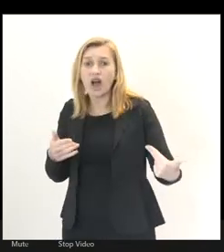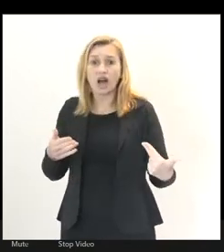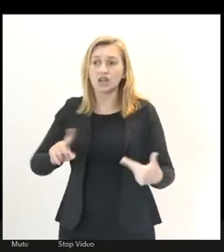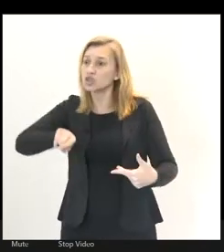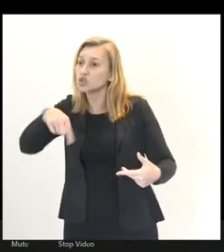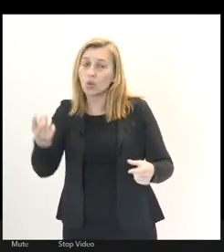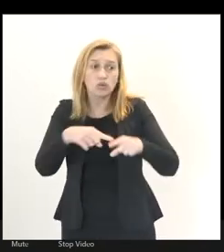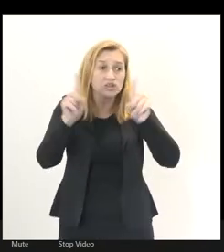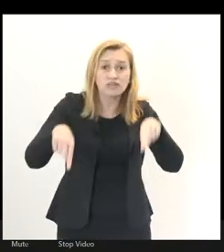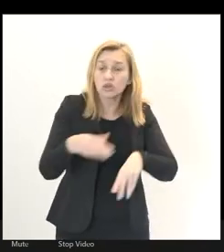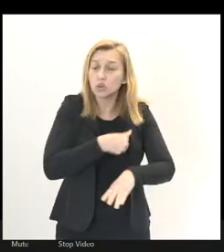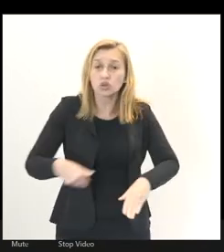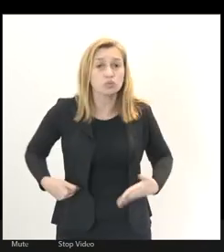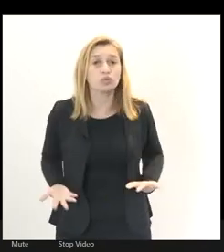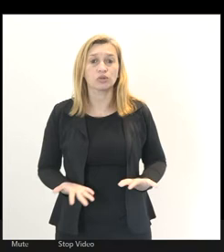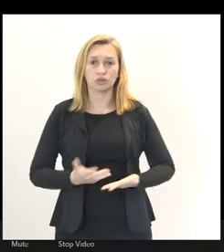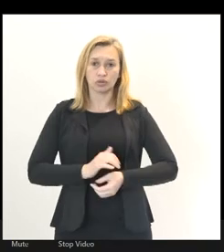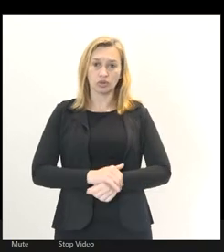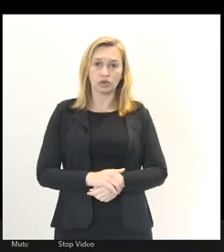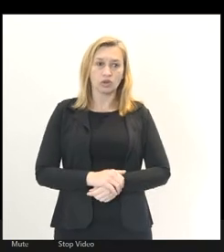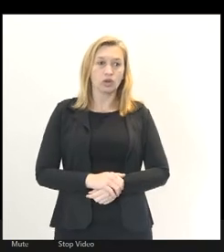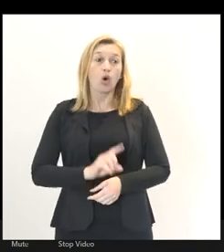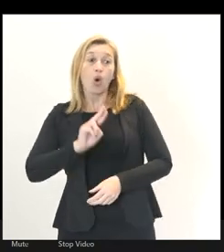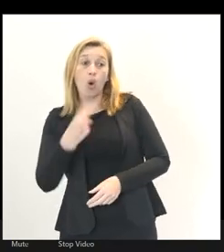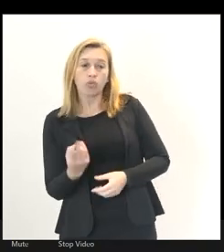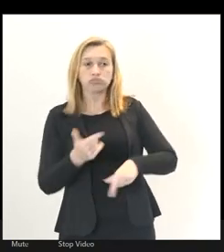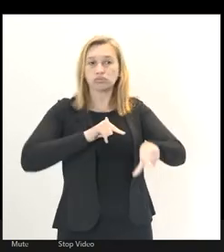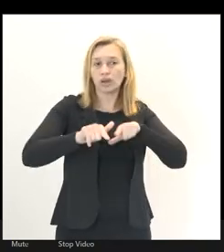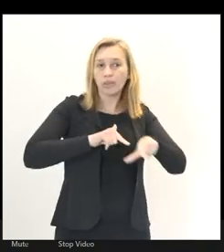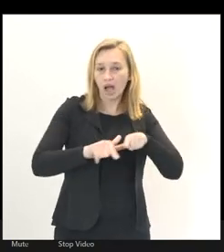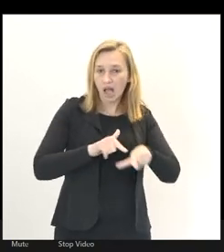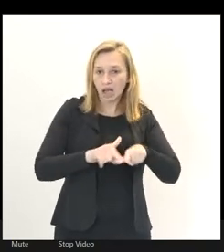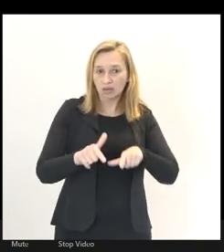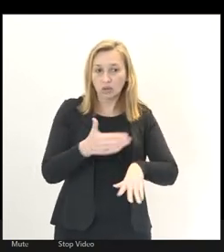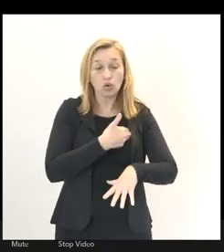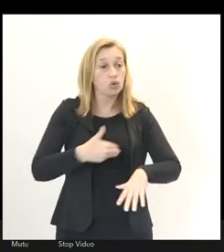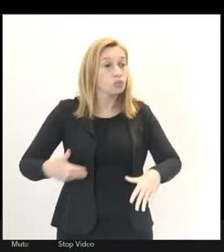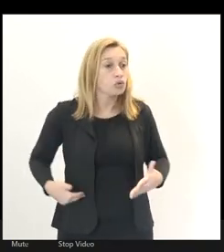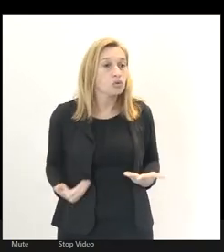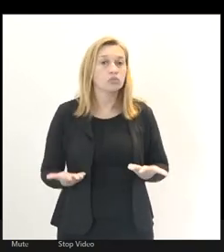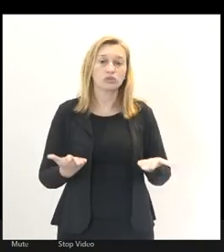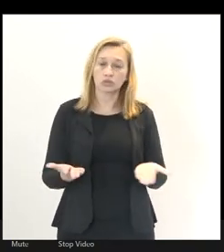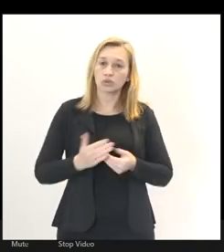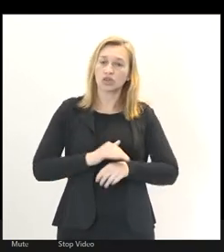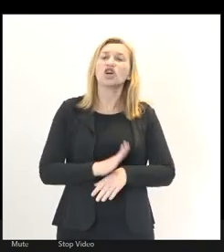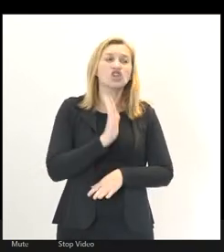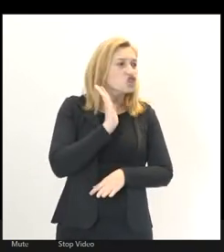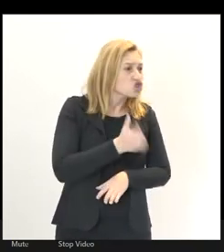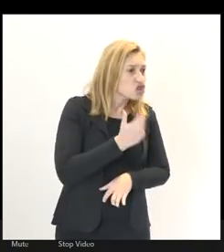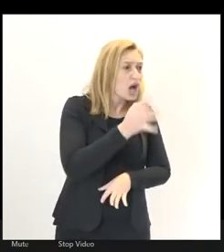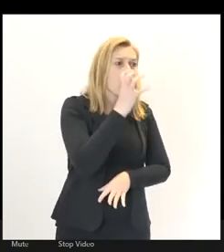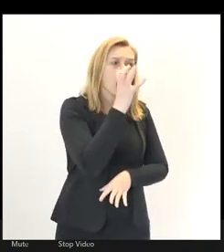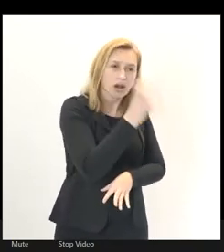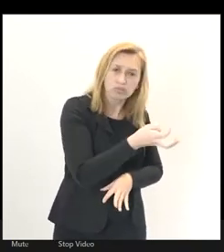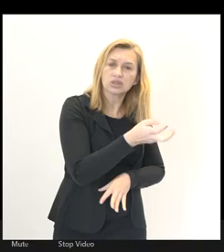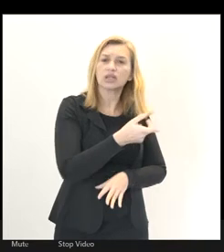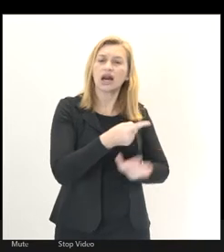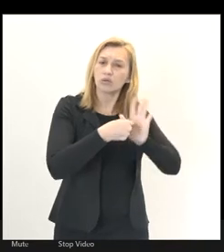servidores ou empregados públicos estatais já denunciaram